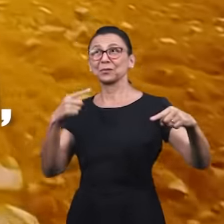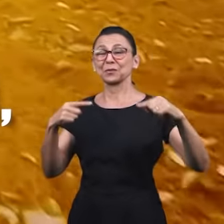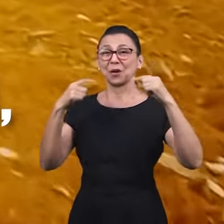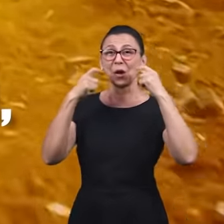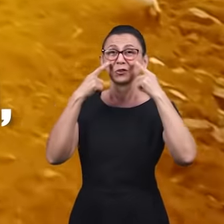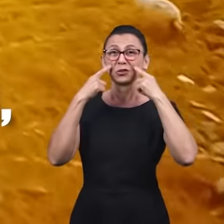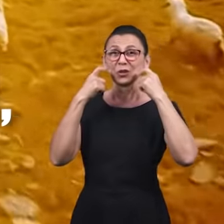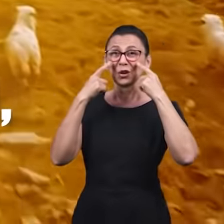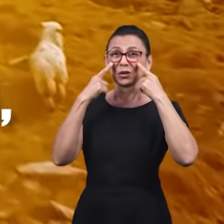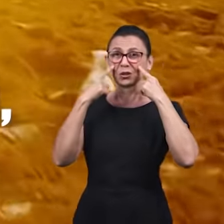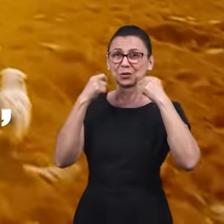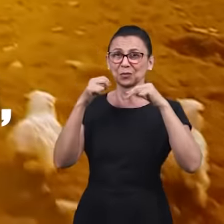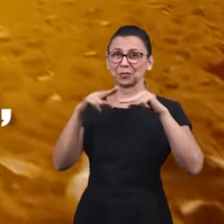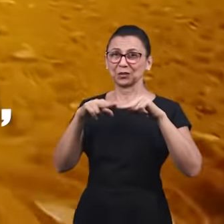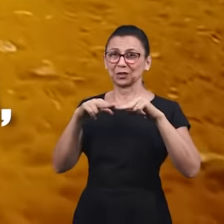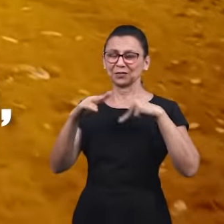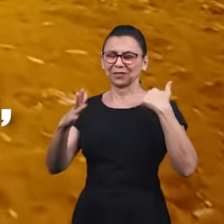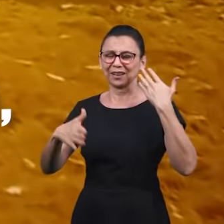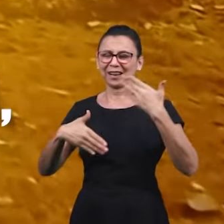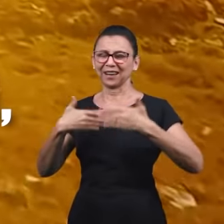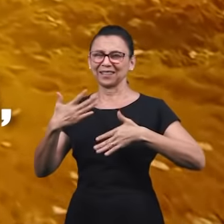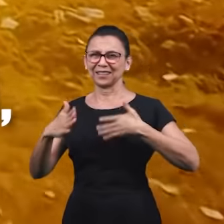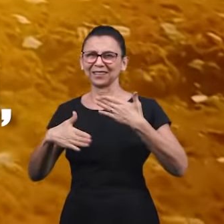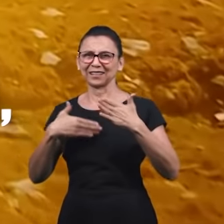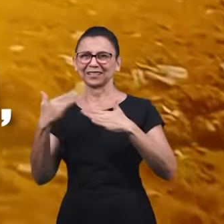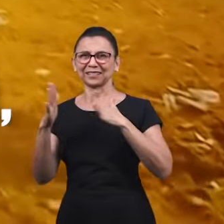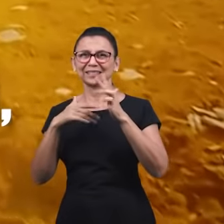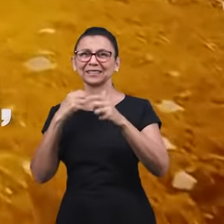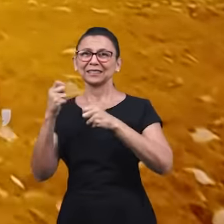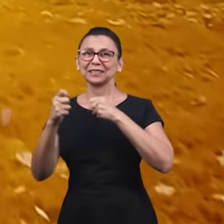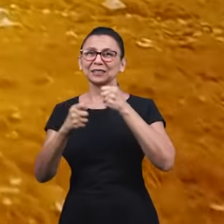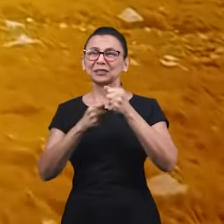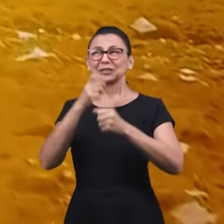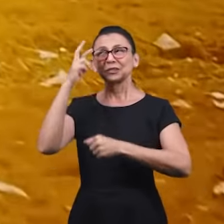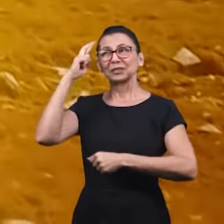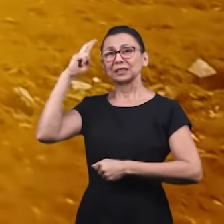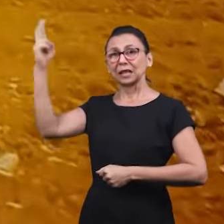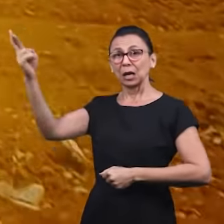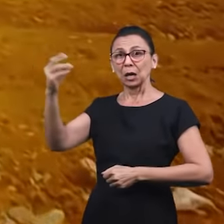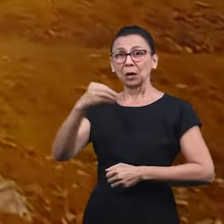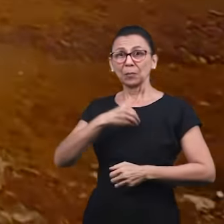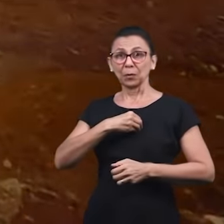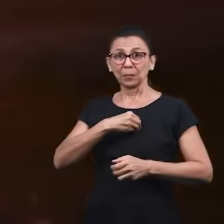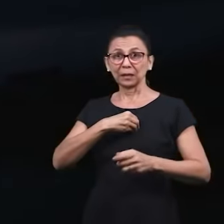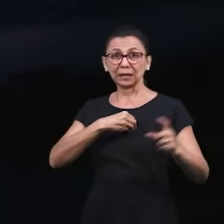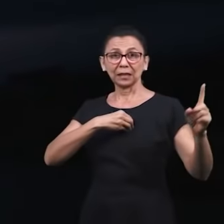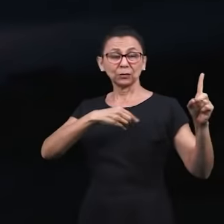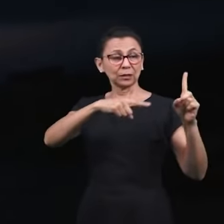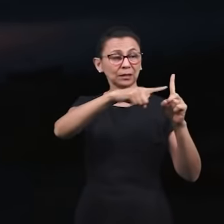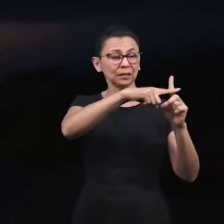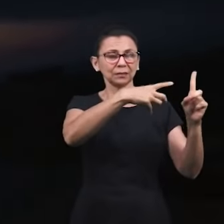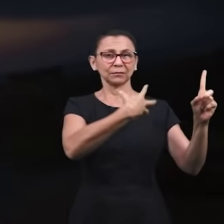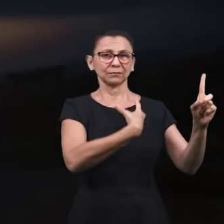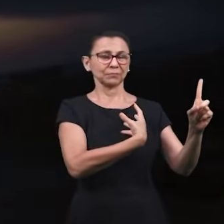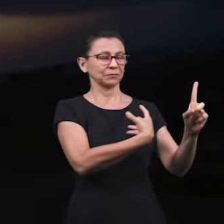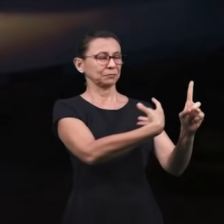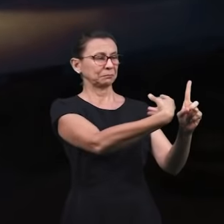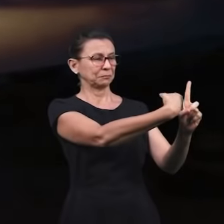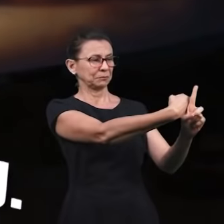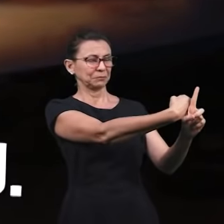de alegria, aleluia ao meu Senhor. Teu pecado